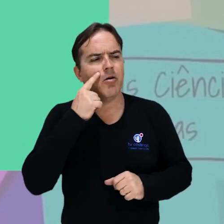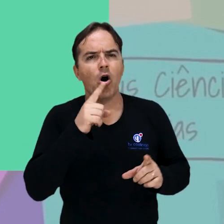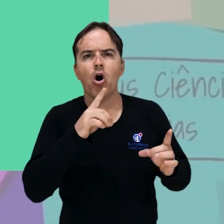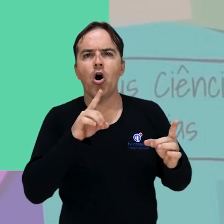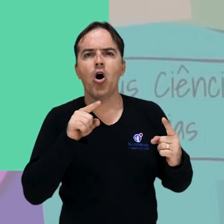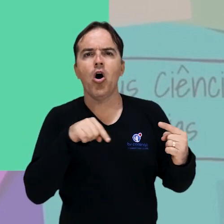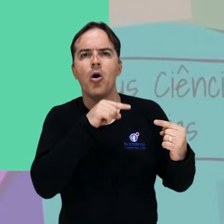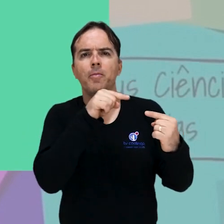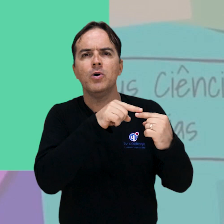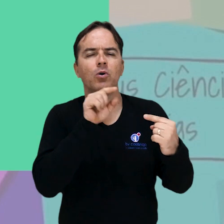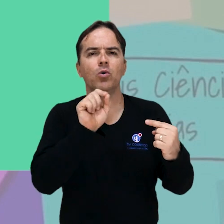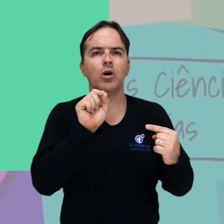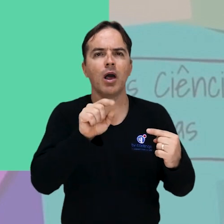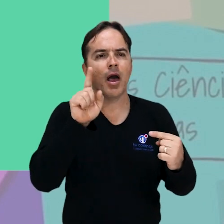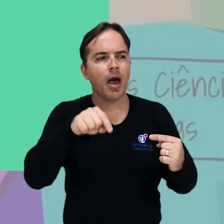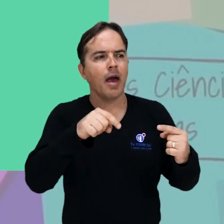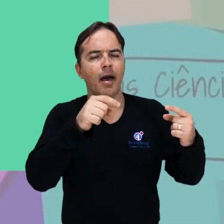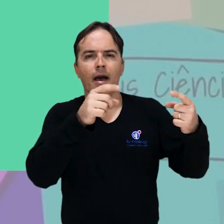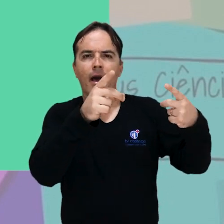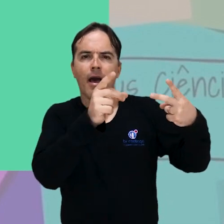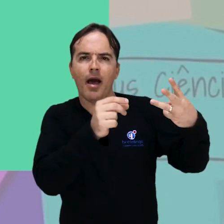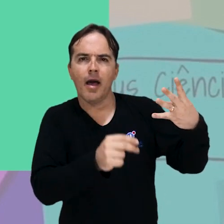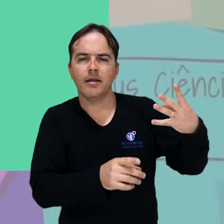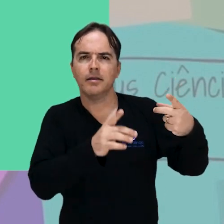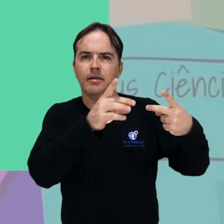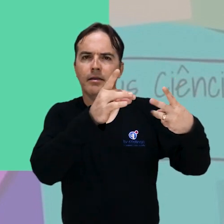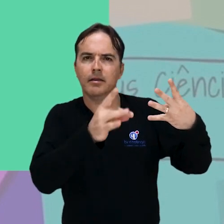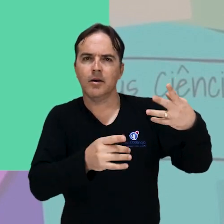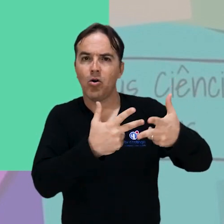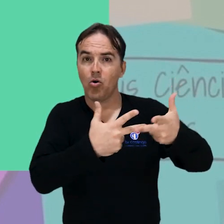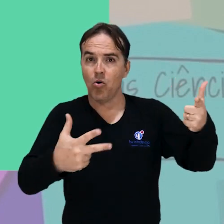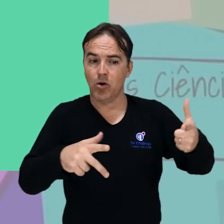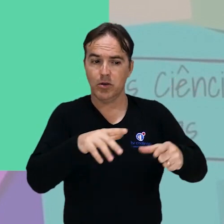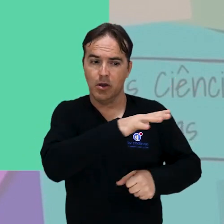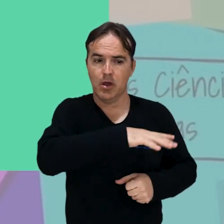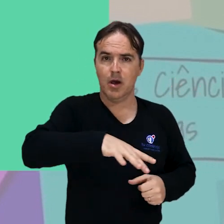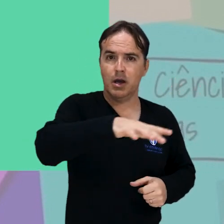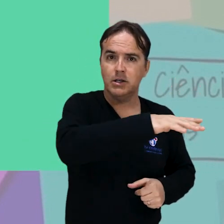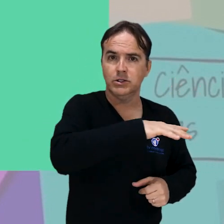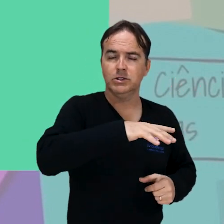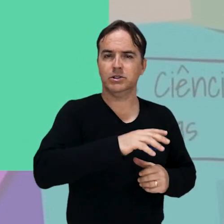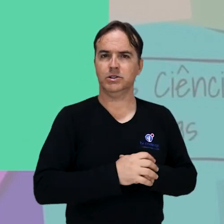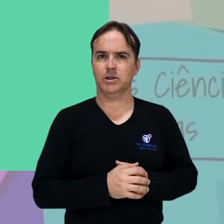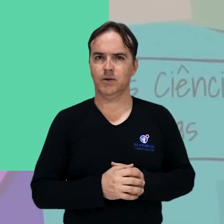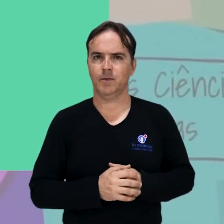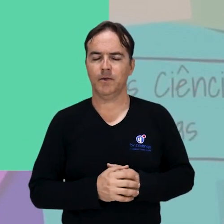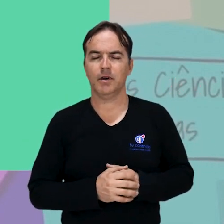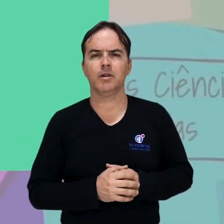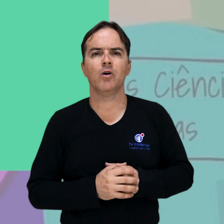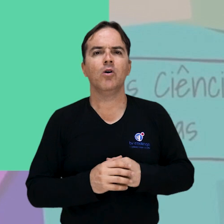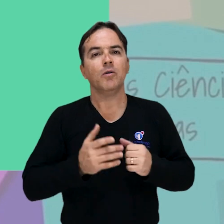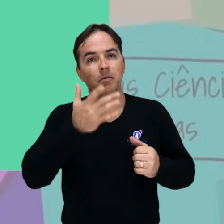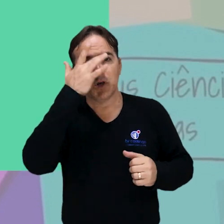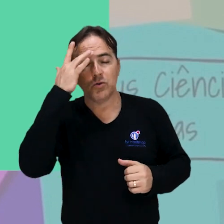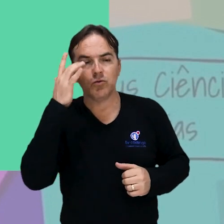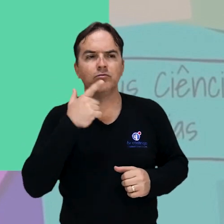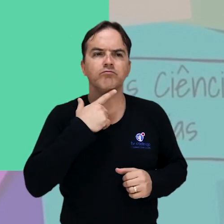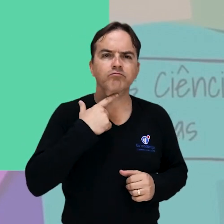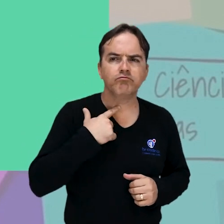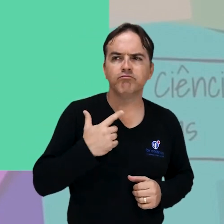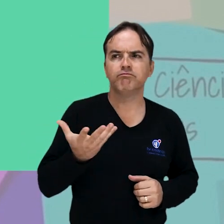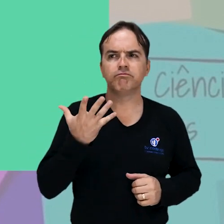sociodemográficas e clínicas da doença na região. Os interessados em colaborar com a pesquisa